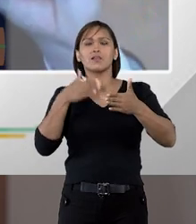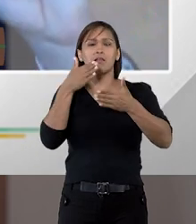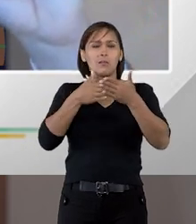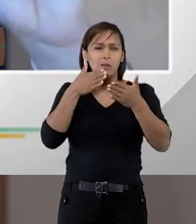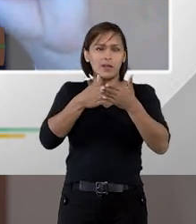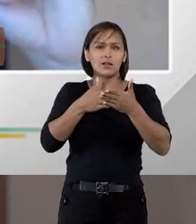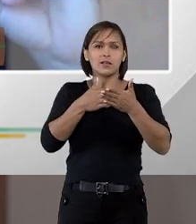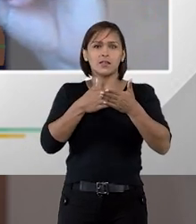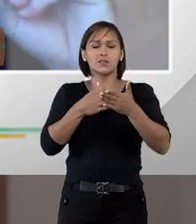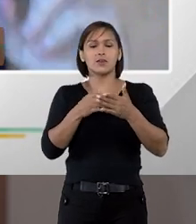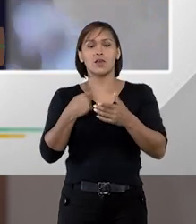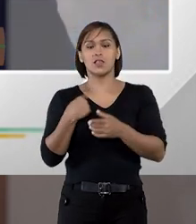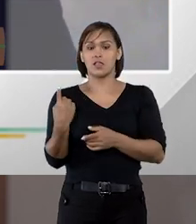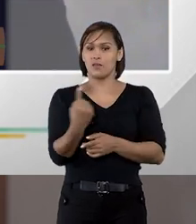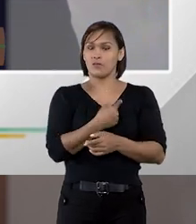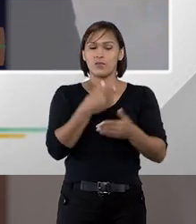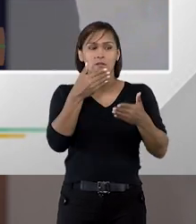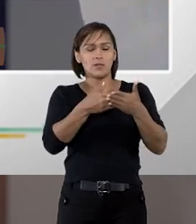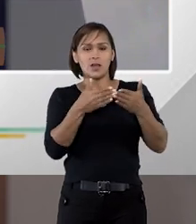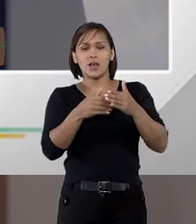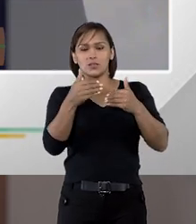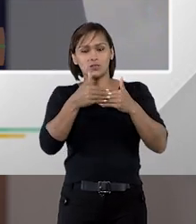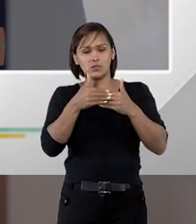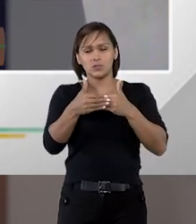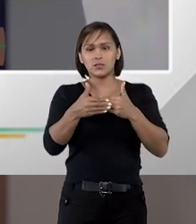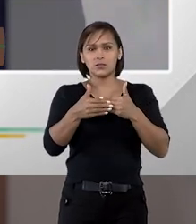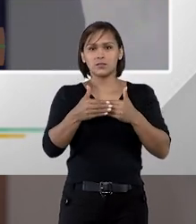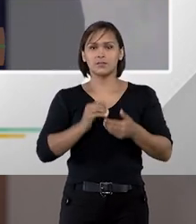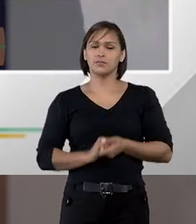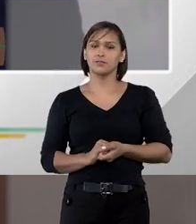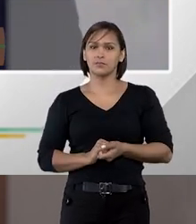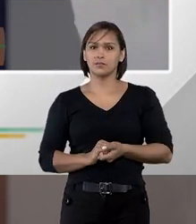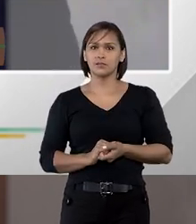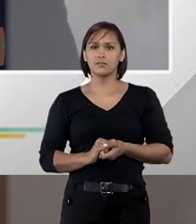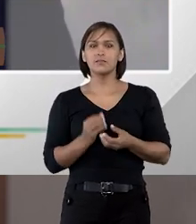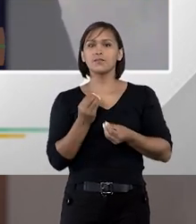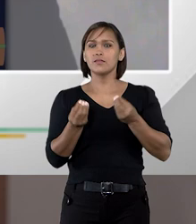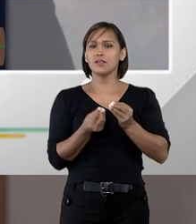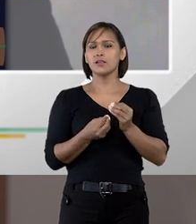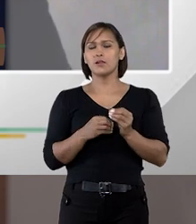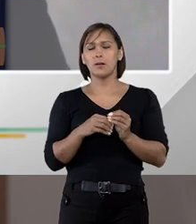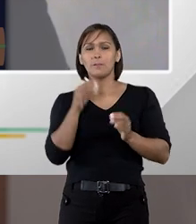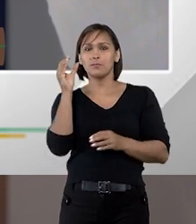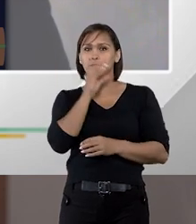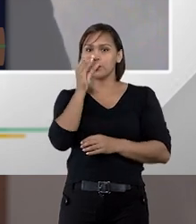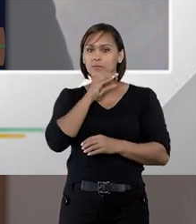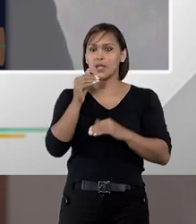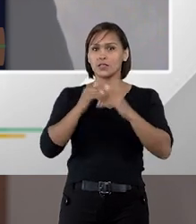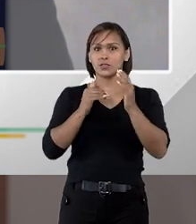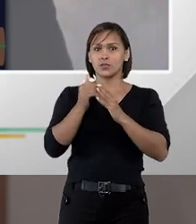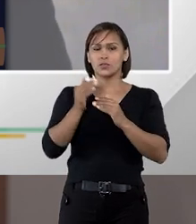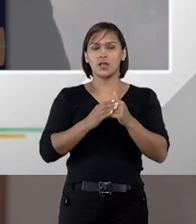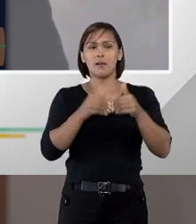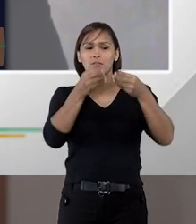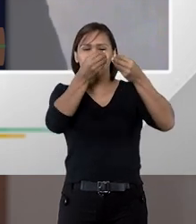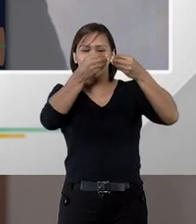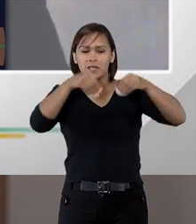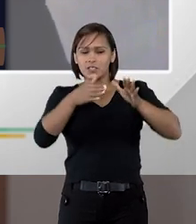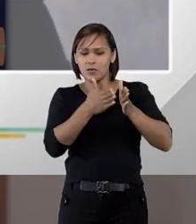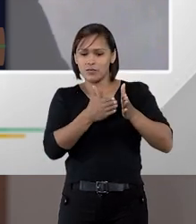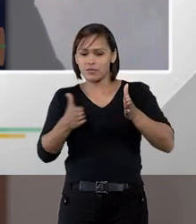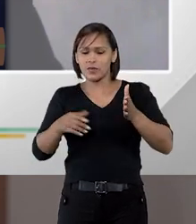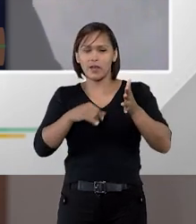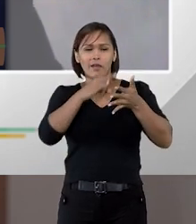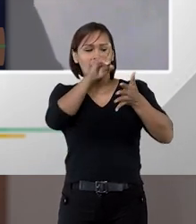portanto barrados para usar uma expressão vulgar no procedimento. Ora, em termos práticos além de perder muito tempo analisando